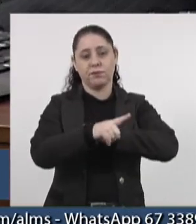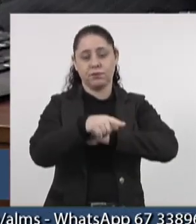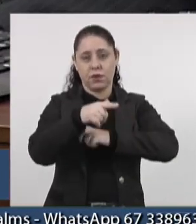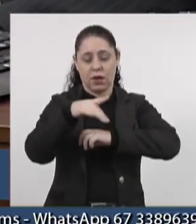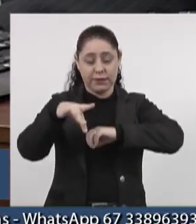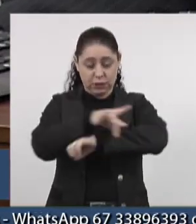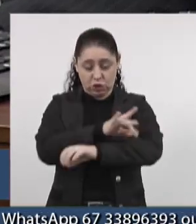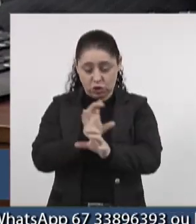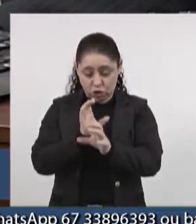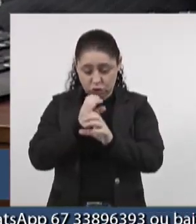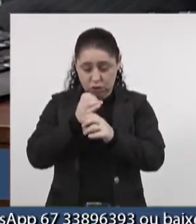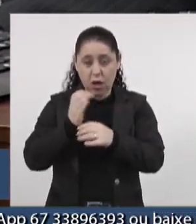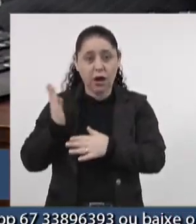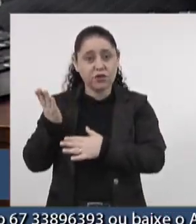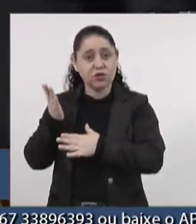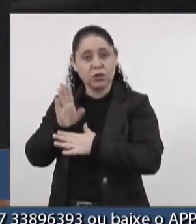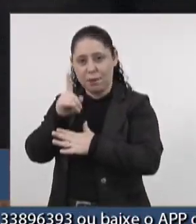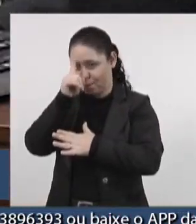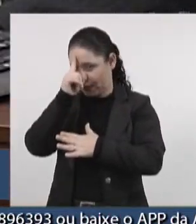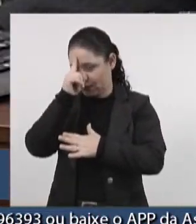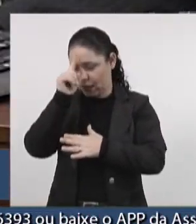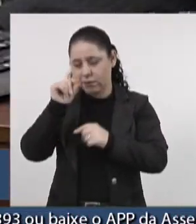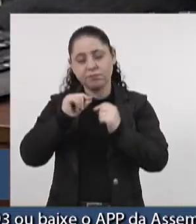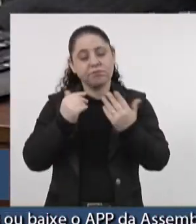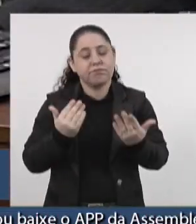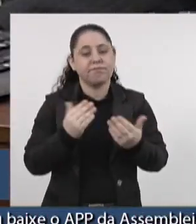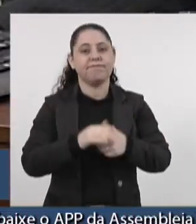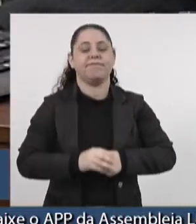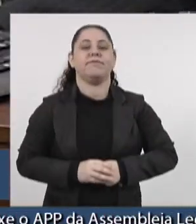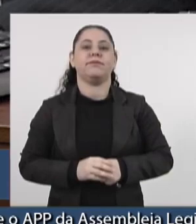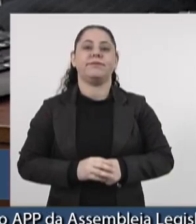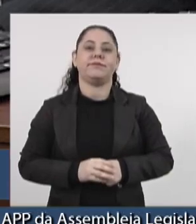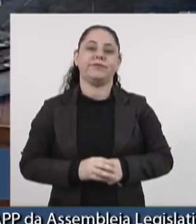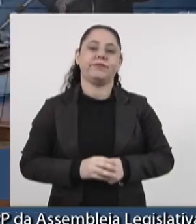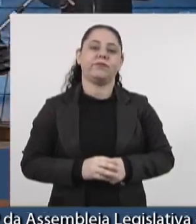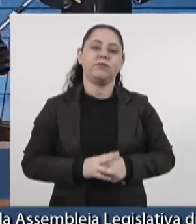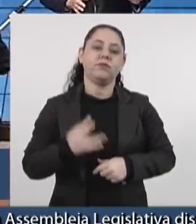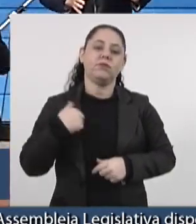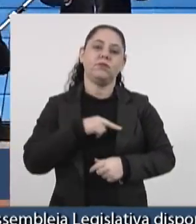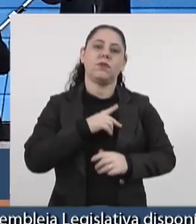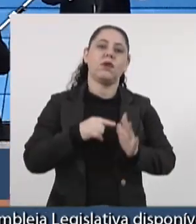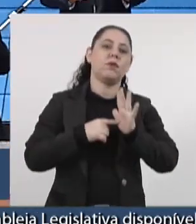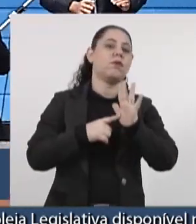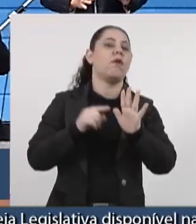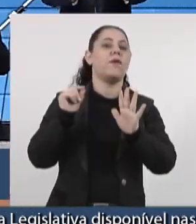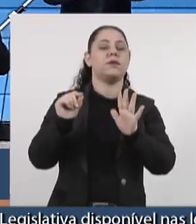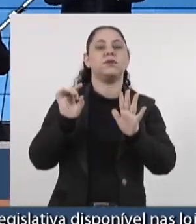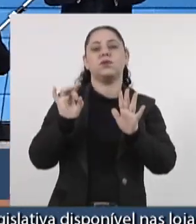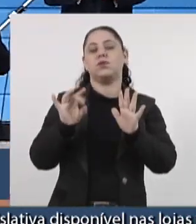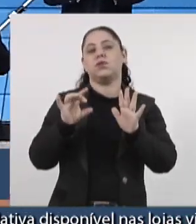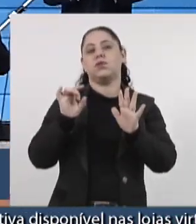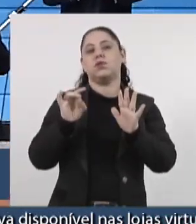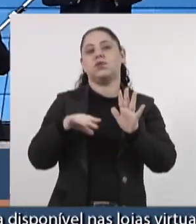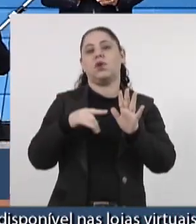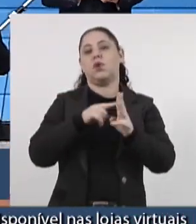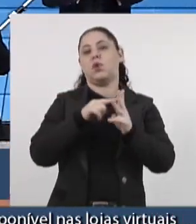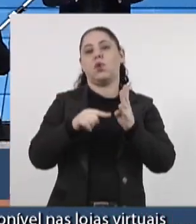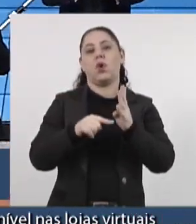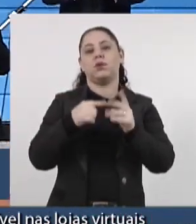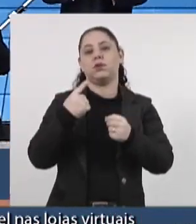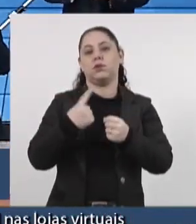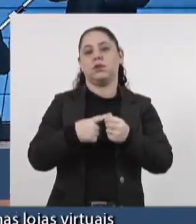engenheiro, para ajudar a gente a pensar isso. Então, nós demonstramos que apenas nas quatro